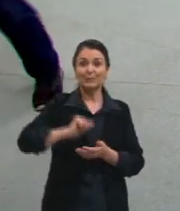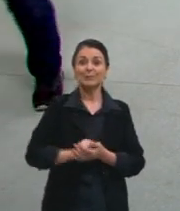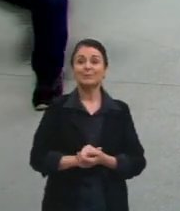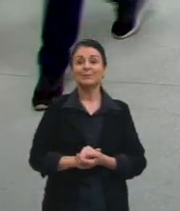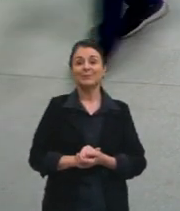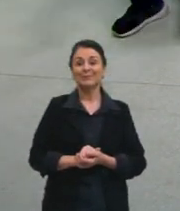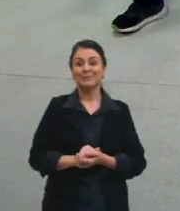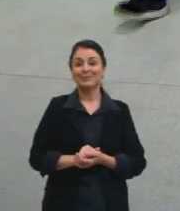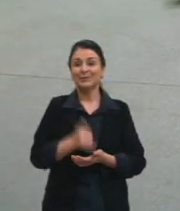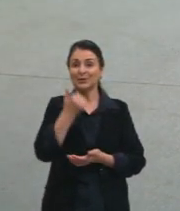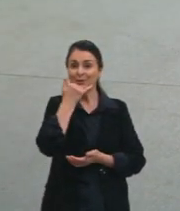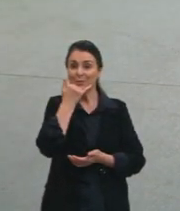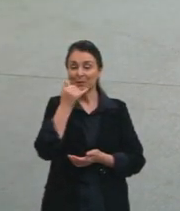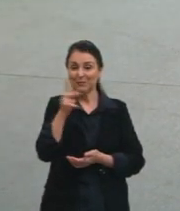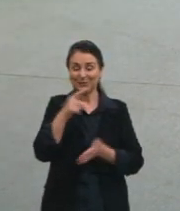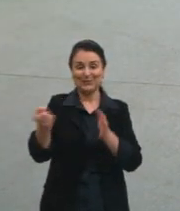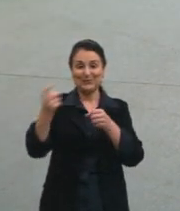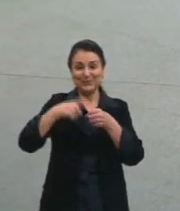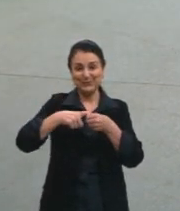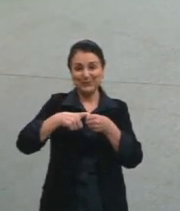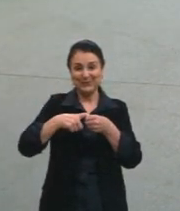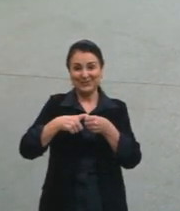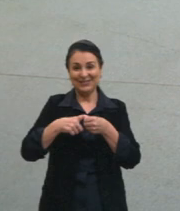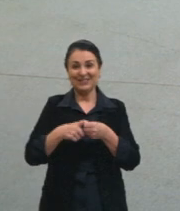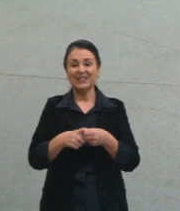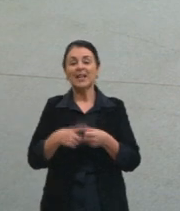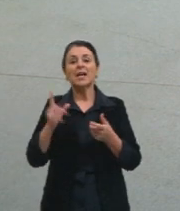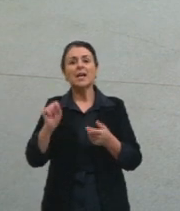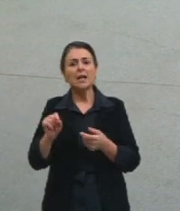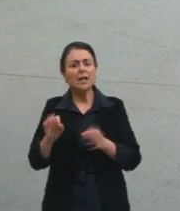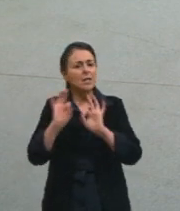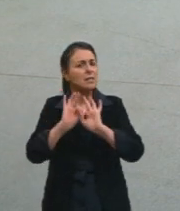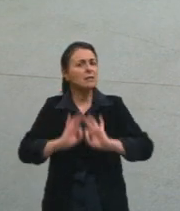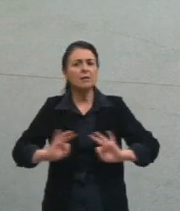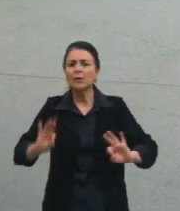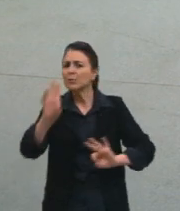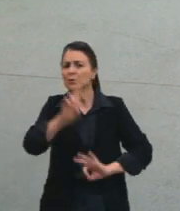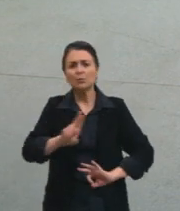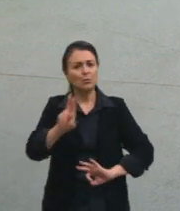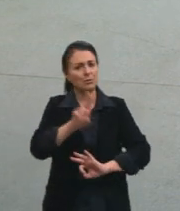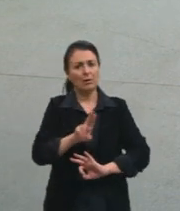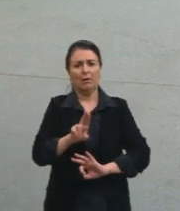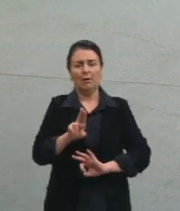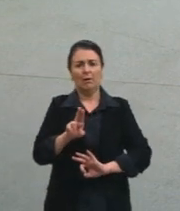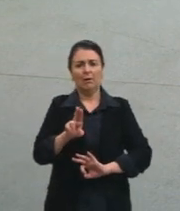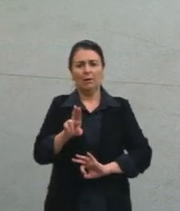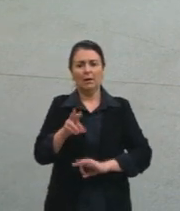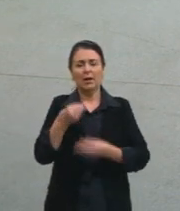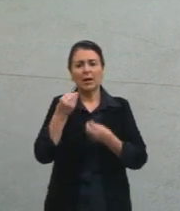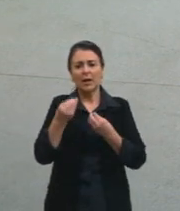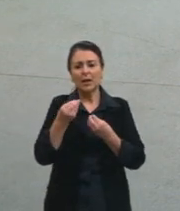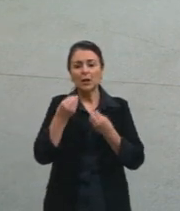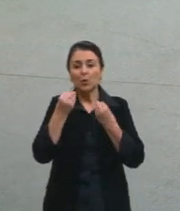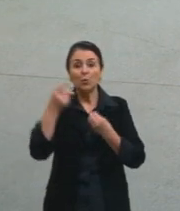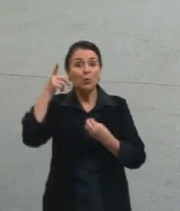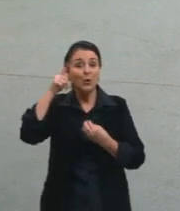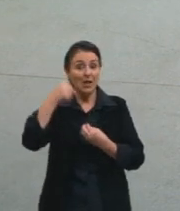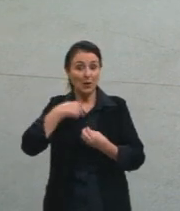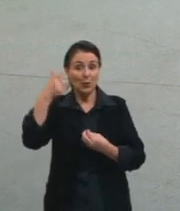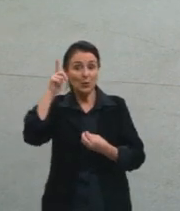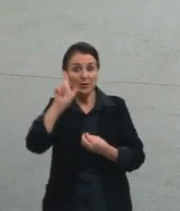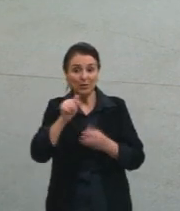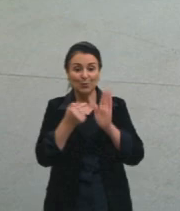ai, com licença, voltei. Então, eu peguei o drone, ele é super simples hoje, né, a forma de eu conseguir trazer uma